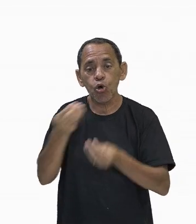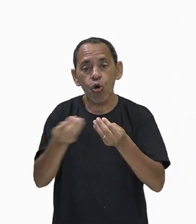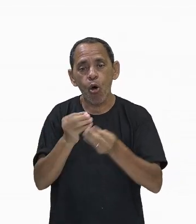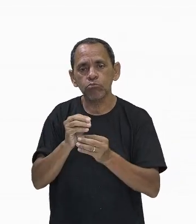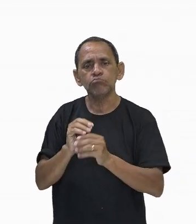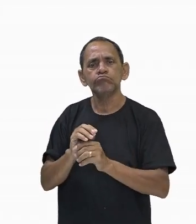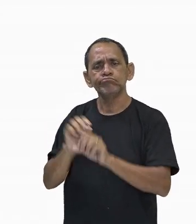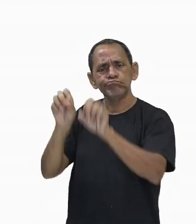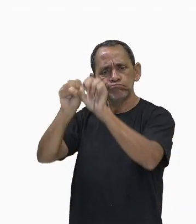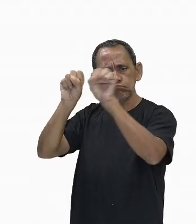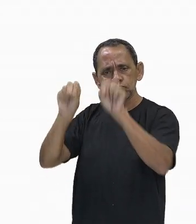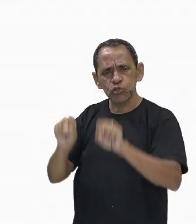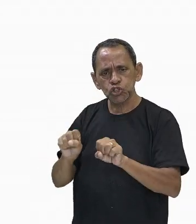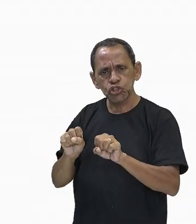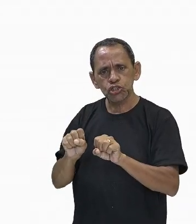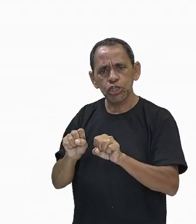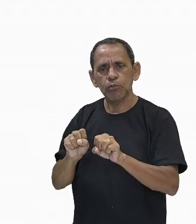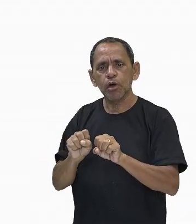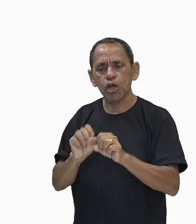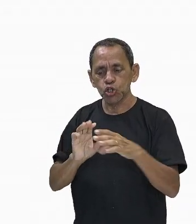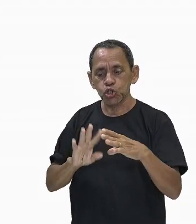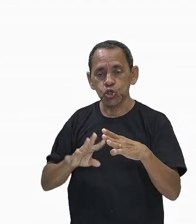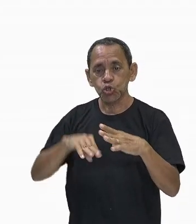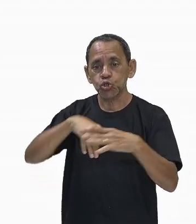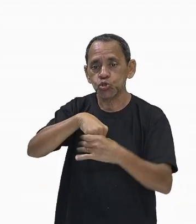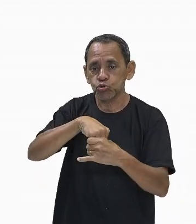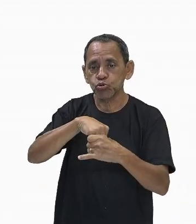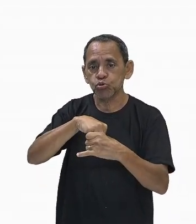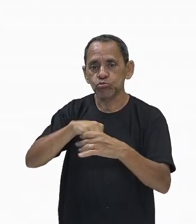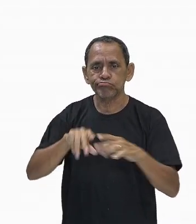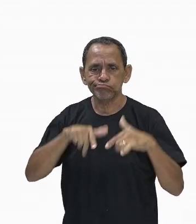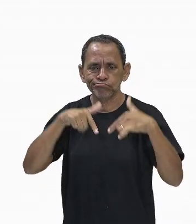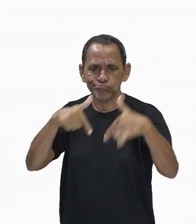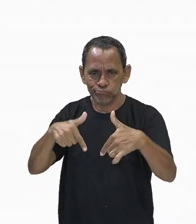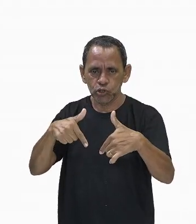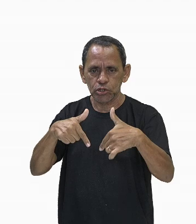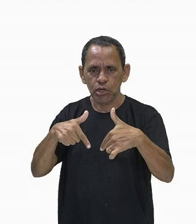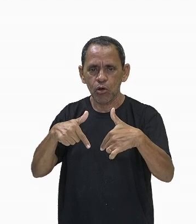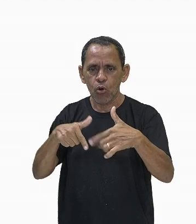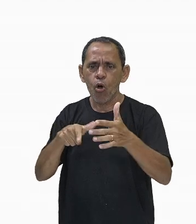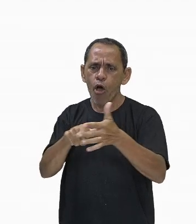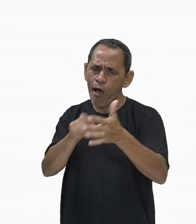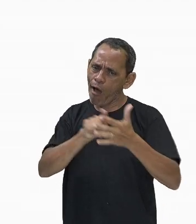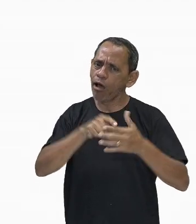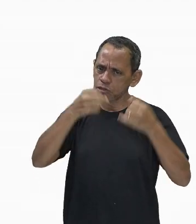uma forma conjunta de ação ao que eu expliquei anteriormente.